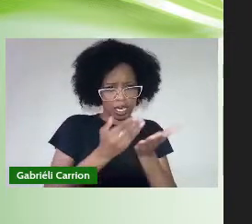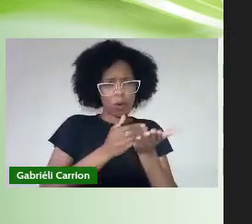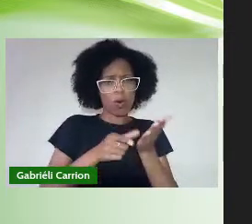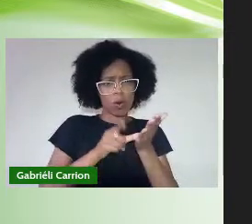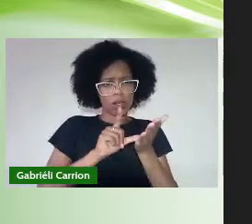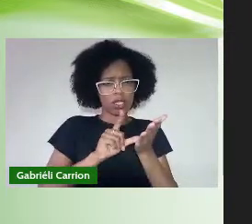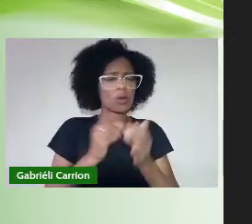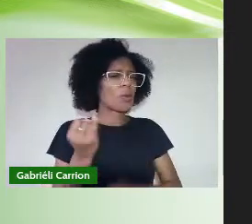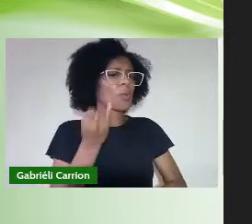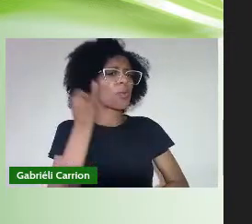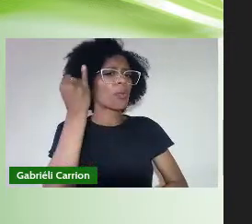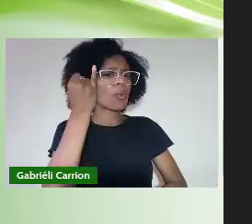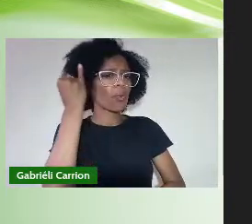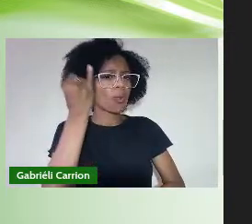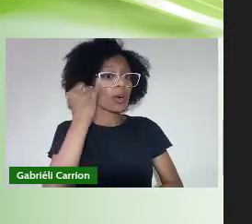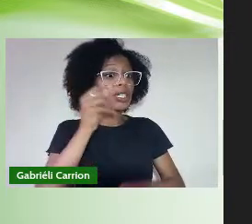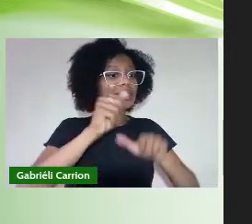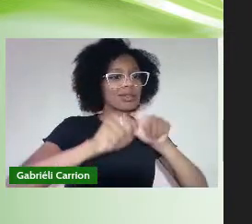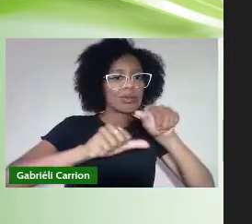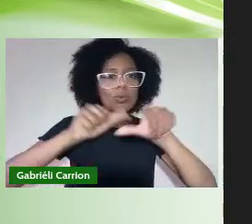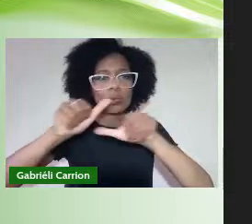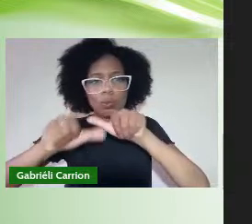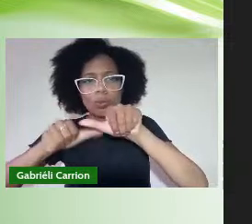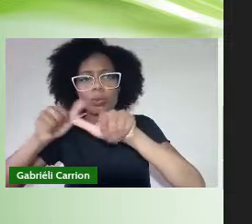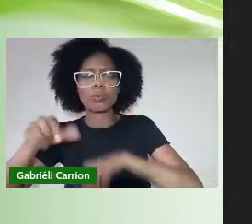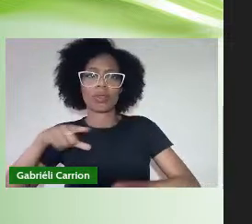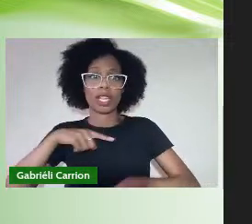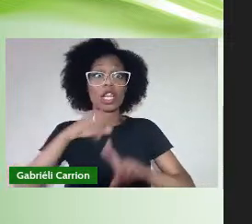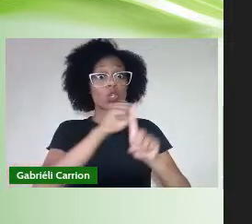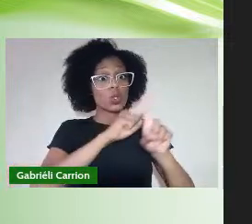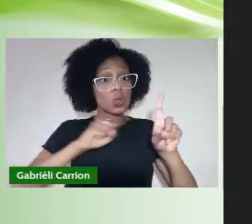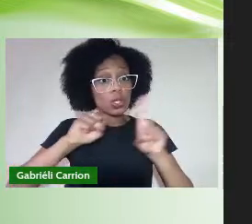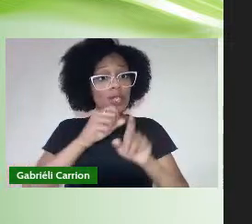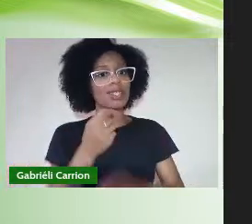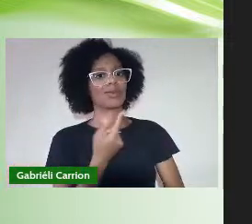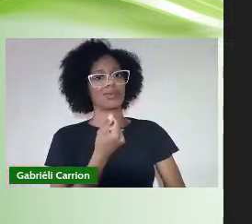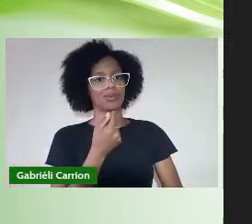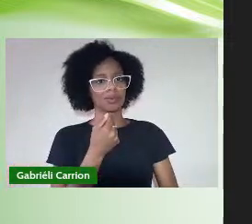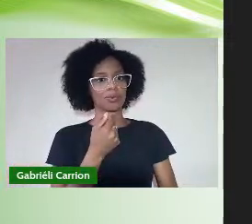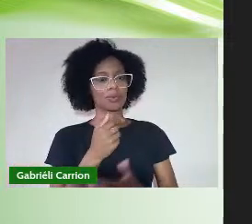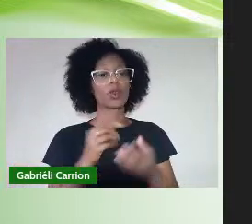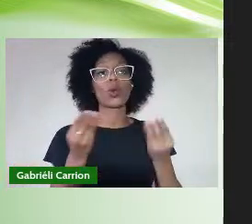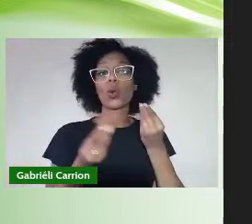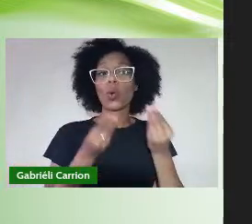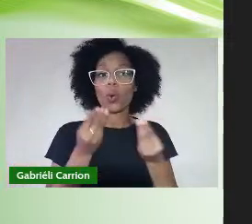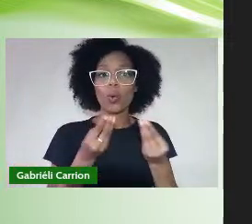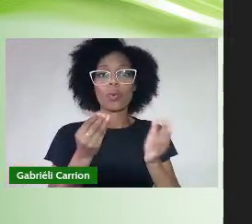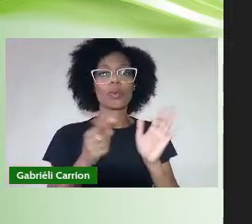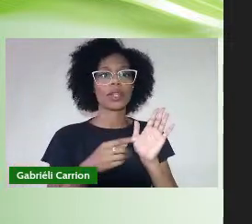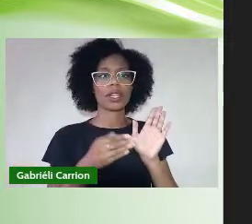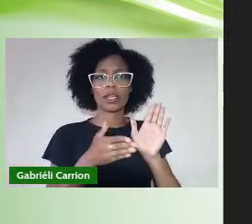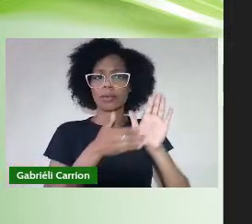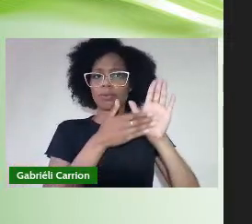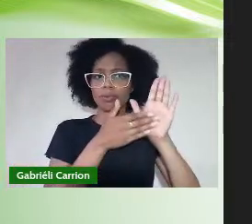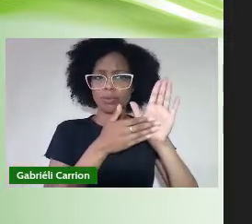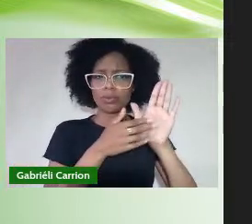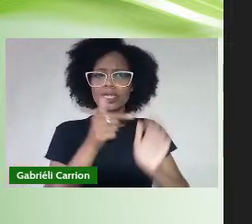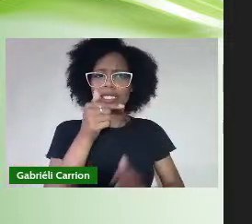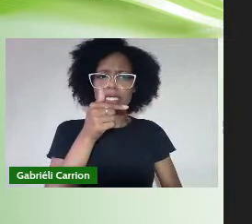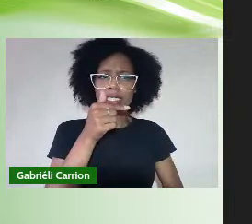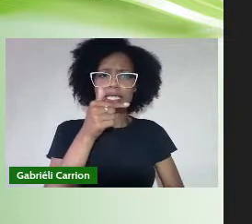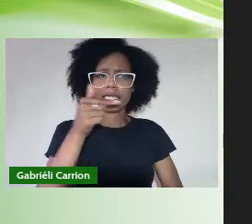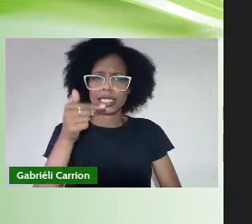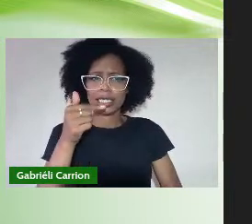transformação Social E econômica Através da oferta De 77 cursos De graduação